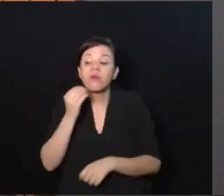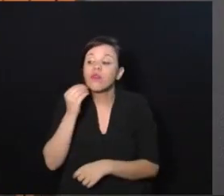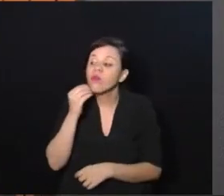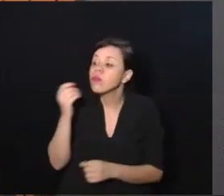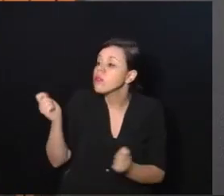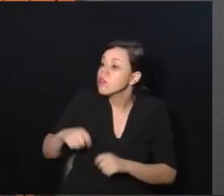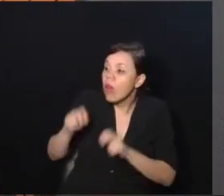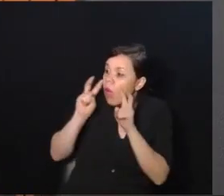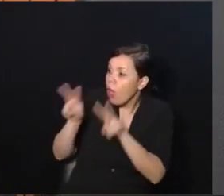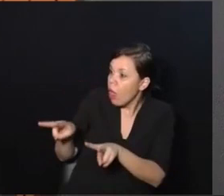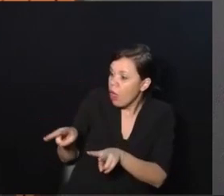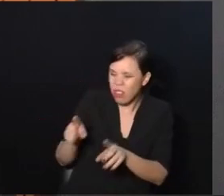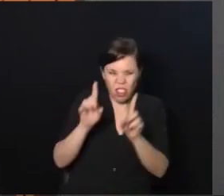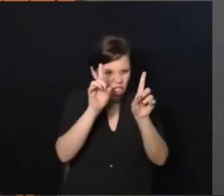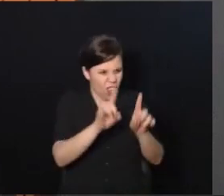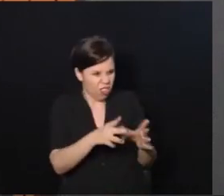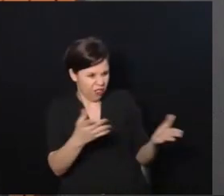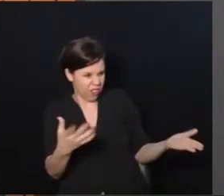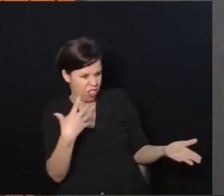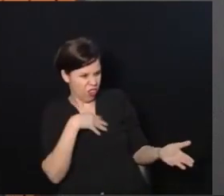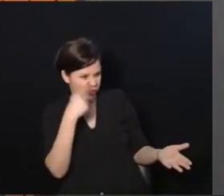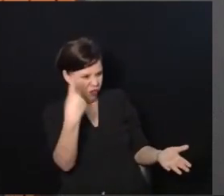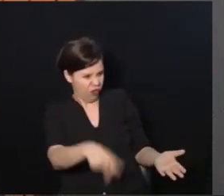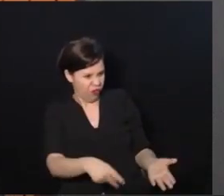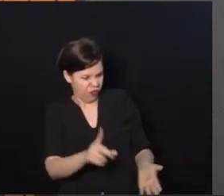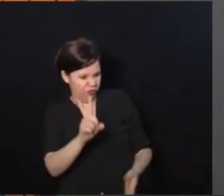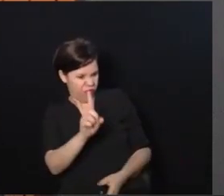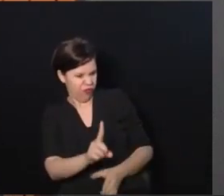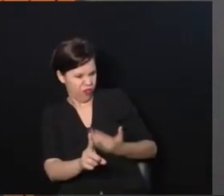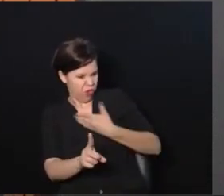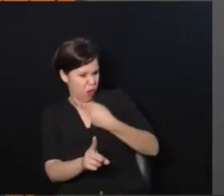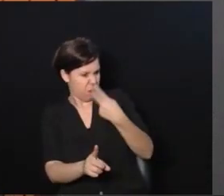Então, se você só enxerga a deficiência do seu filho, do seu paciente,